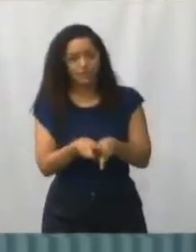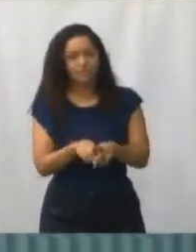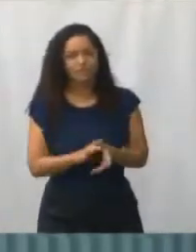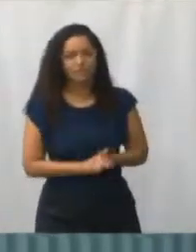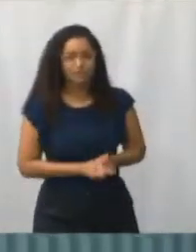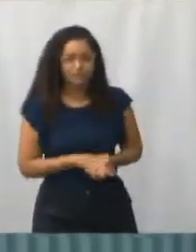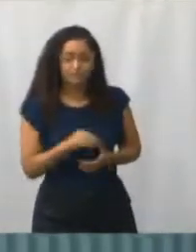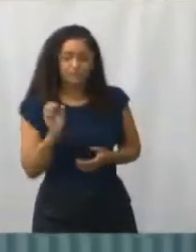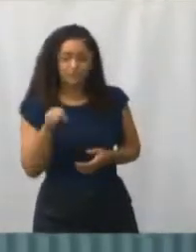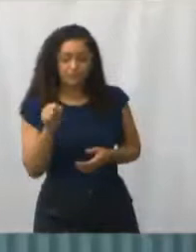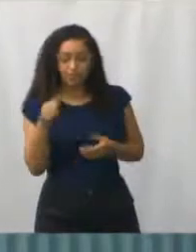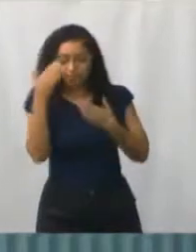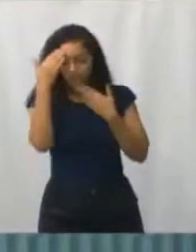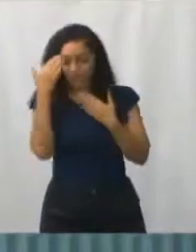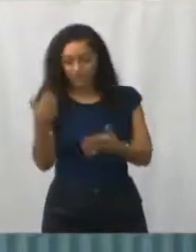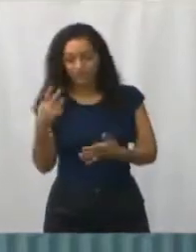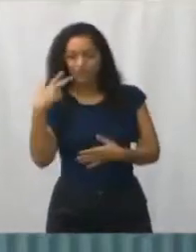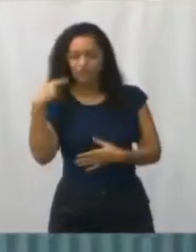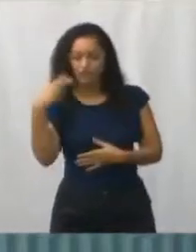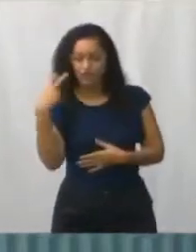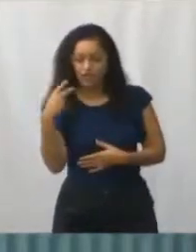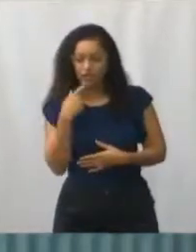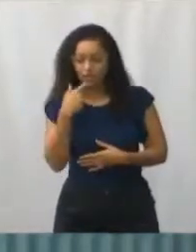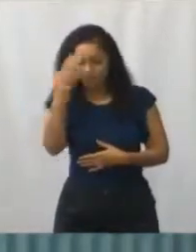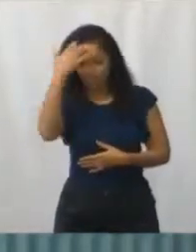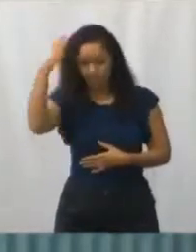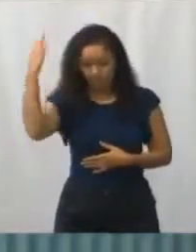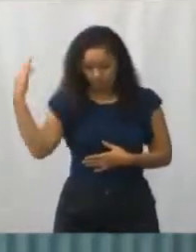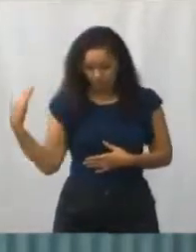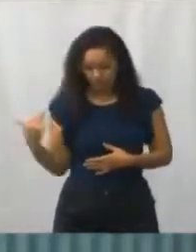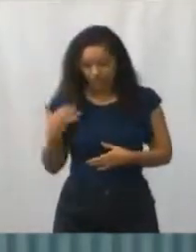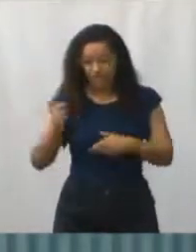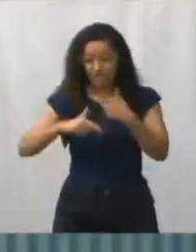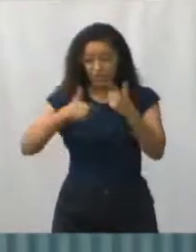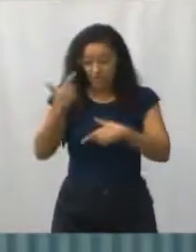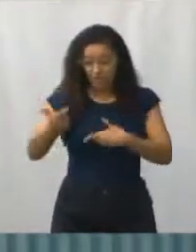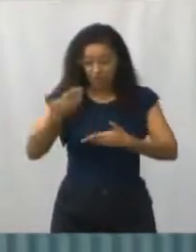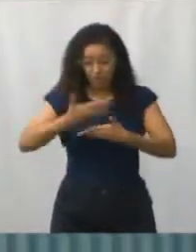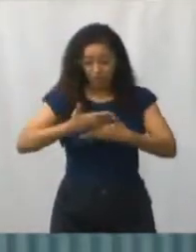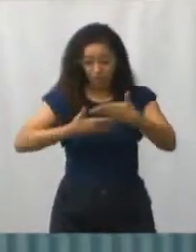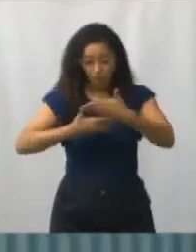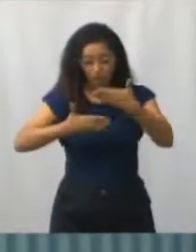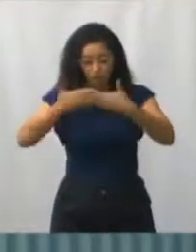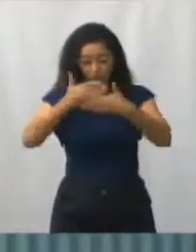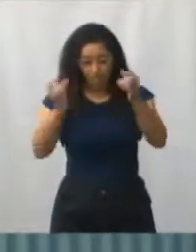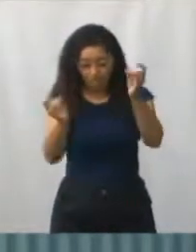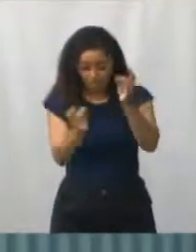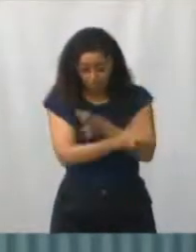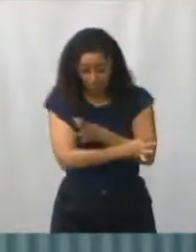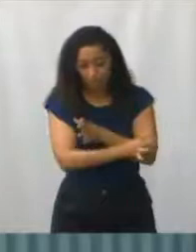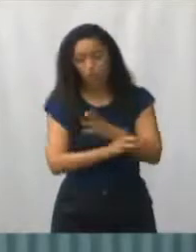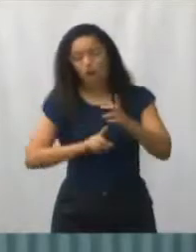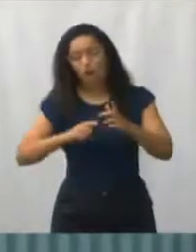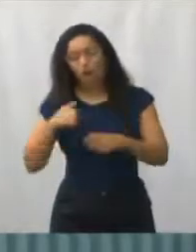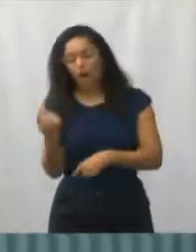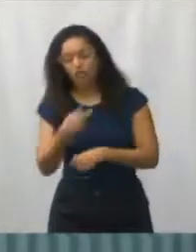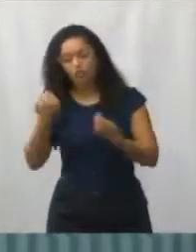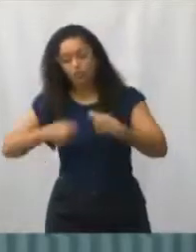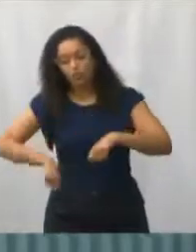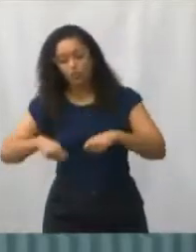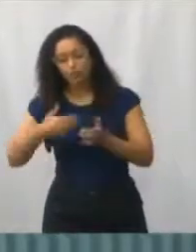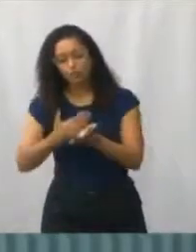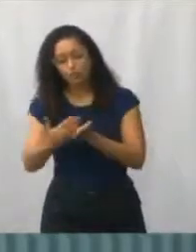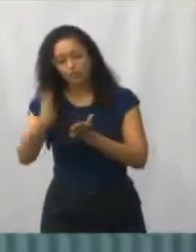pronto, a gente pode retomar a questão da pintura, que ficou muito bacana. Infelizmente, a Avenida Roberto Kendi,